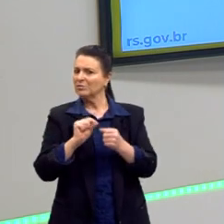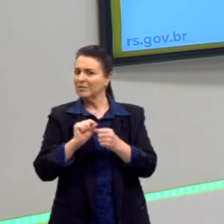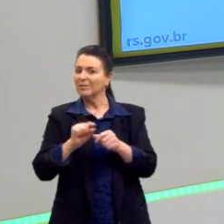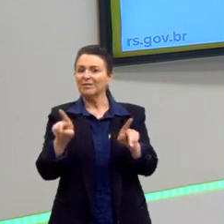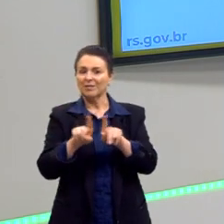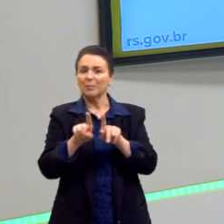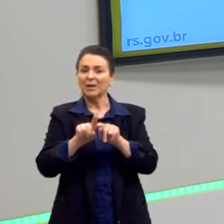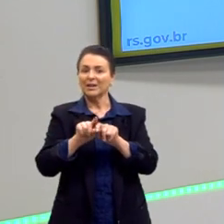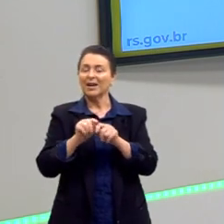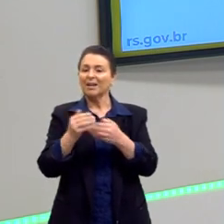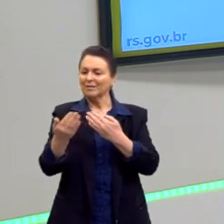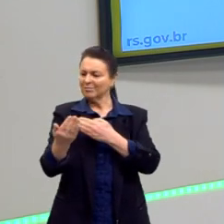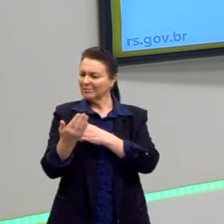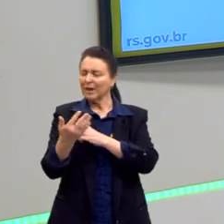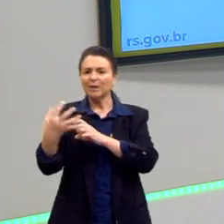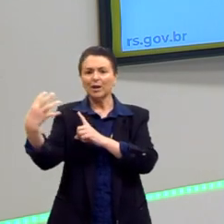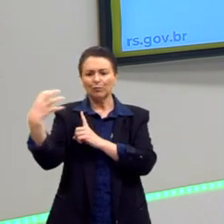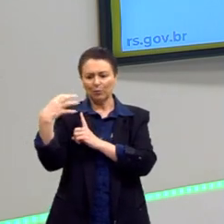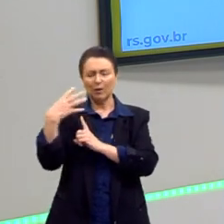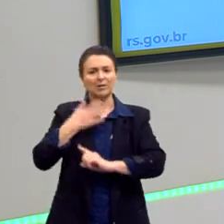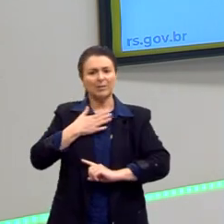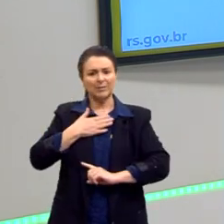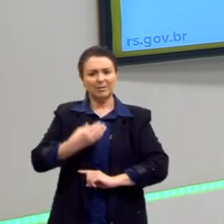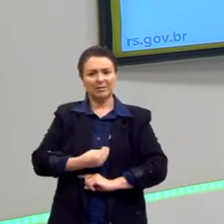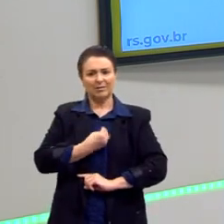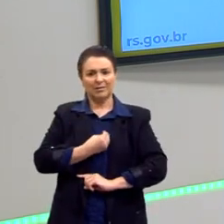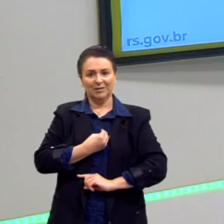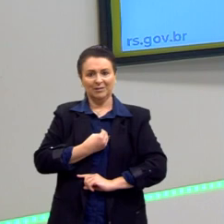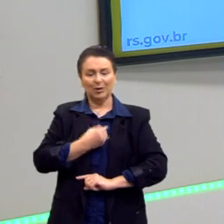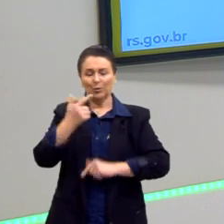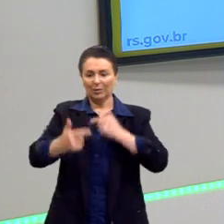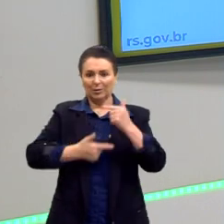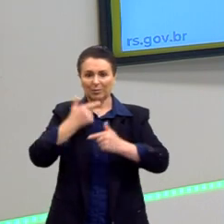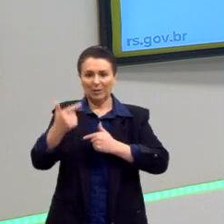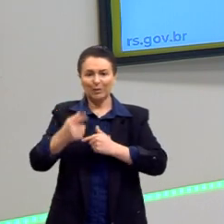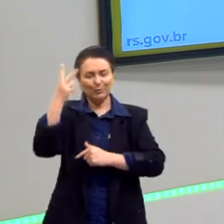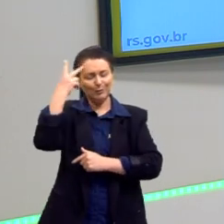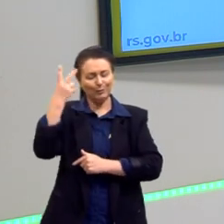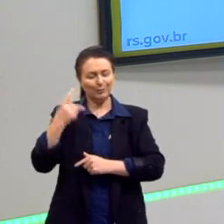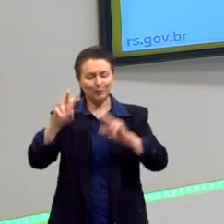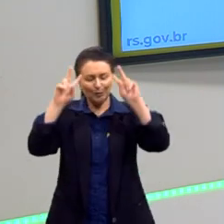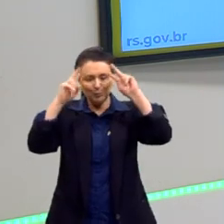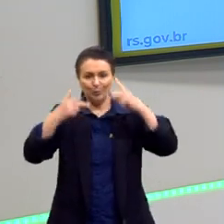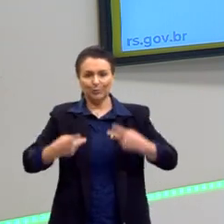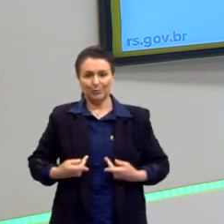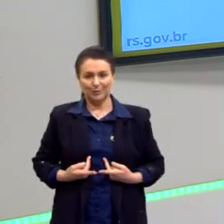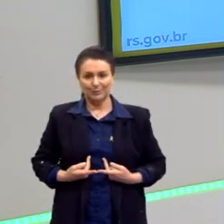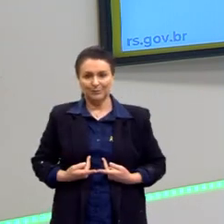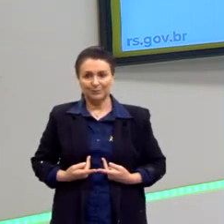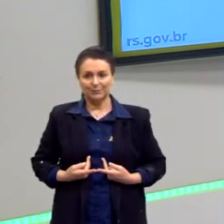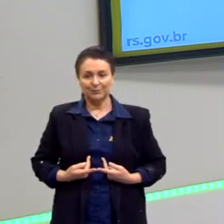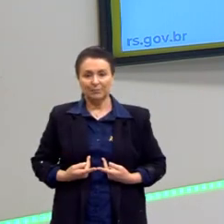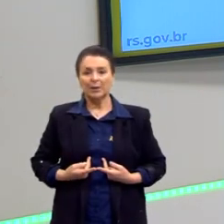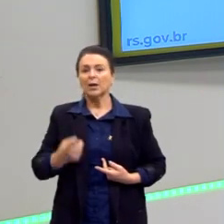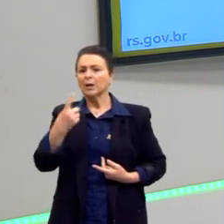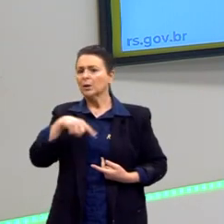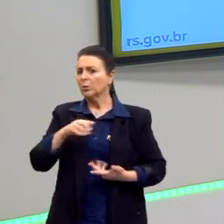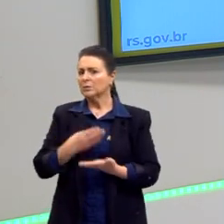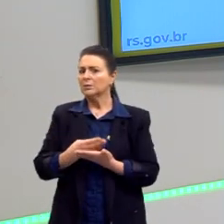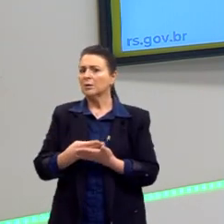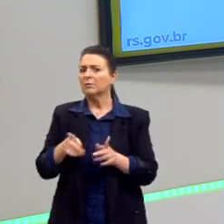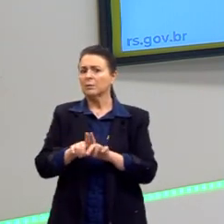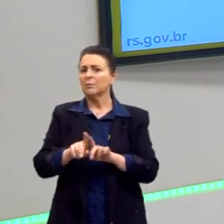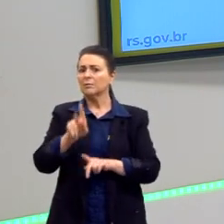também nos faz. O trabalho e a natureza humana estão muito conectados. E nós já vimos isso em outras aulas,